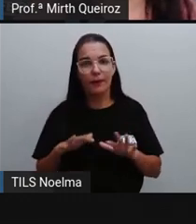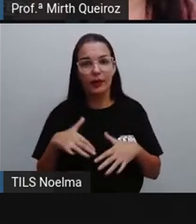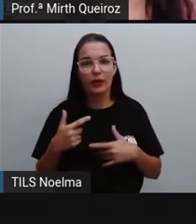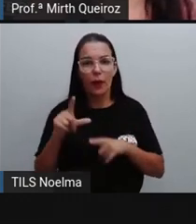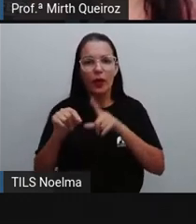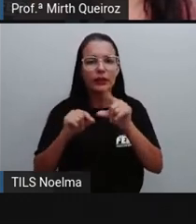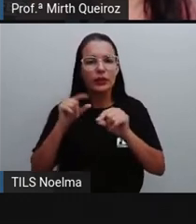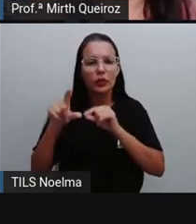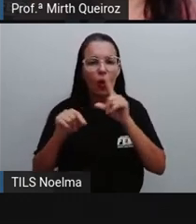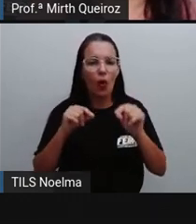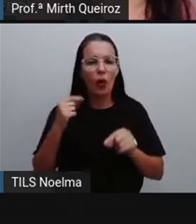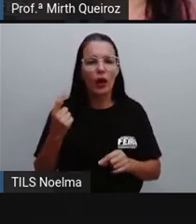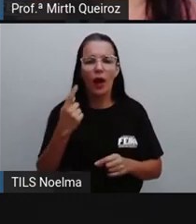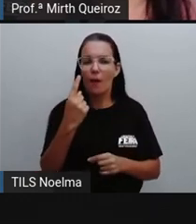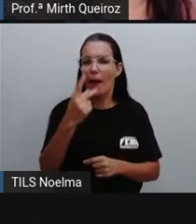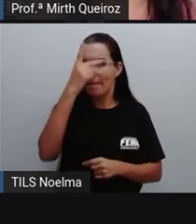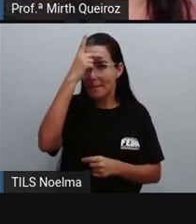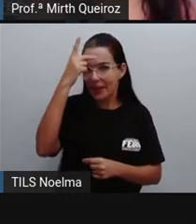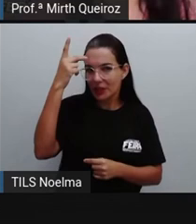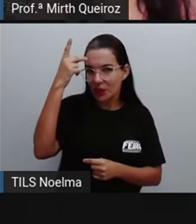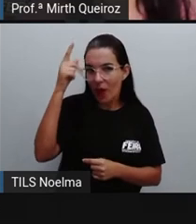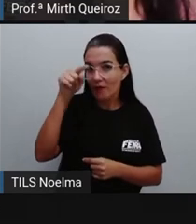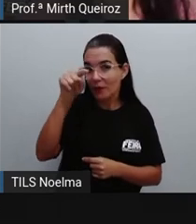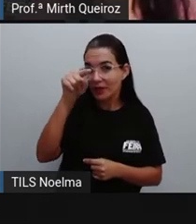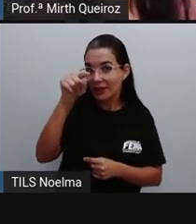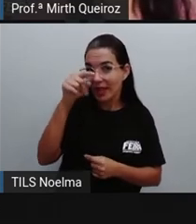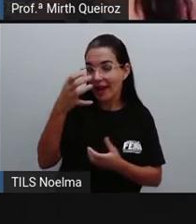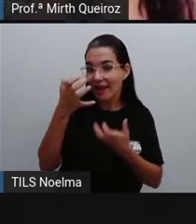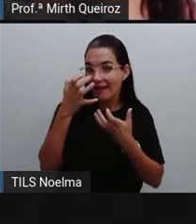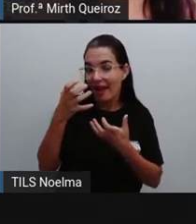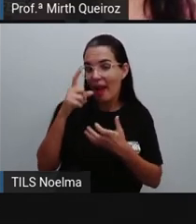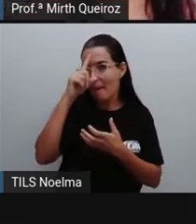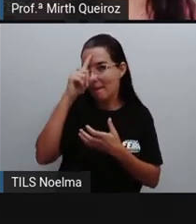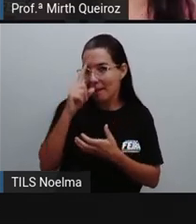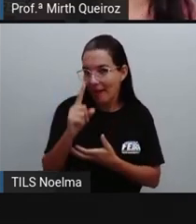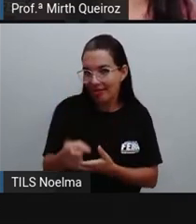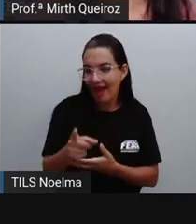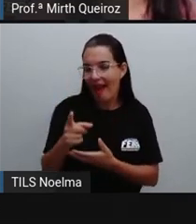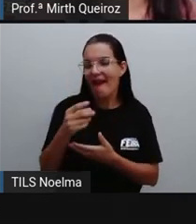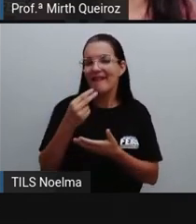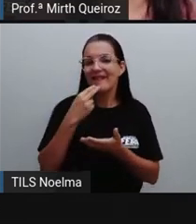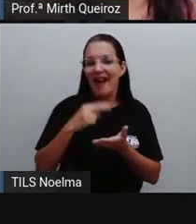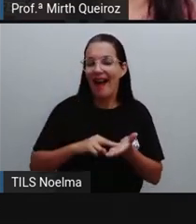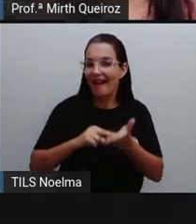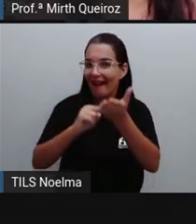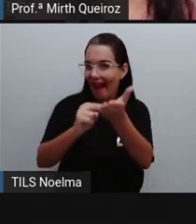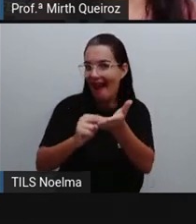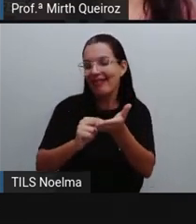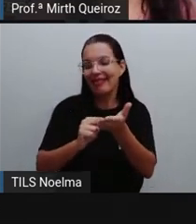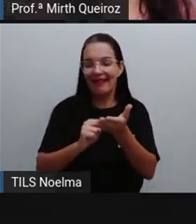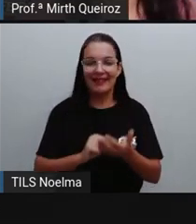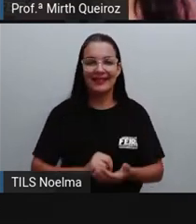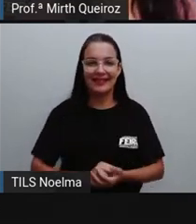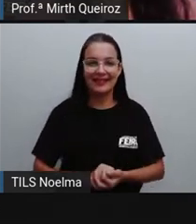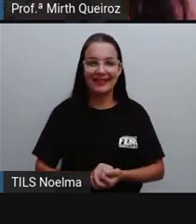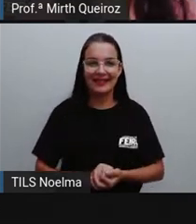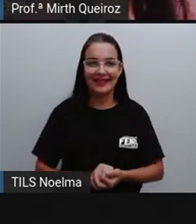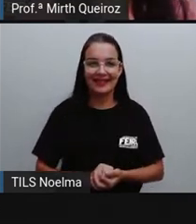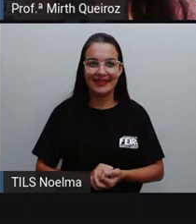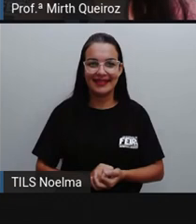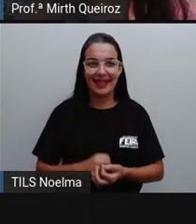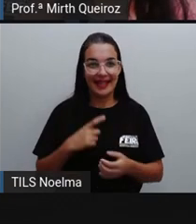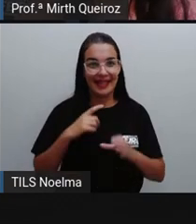escolha aí uma pessoa em que vocês gostariam, né? De ter esse diálogo,